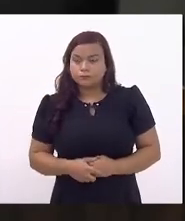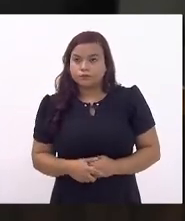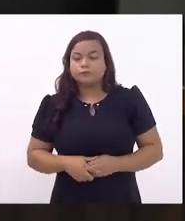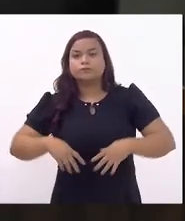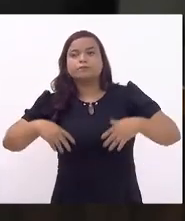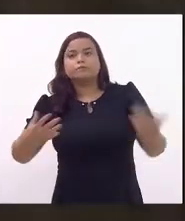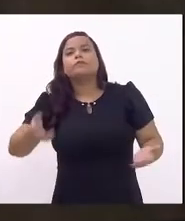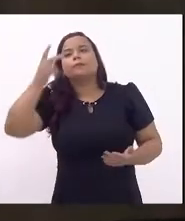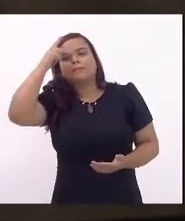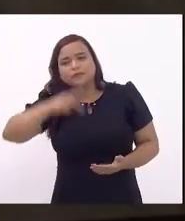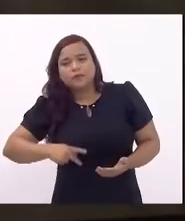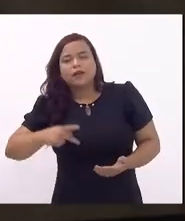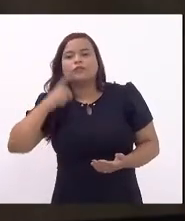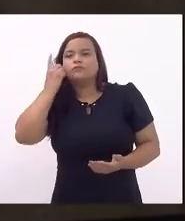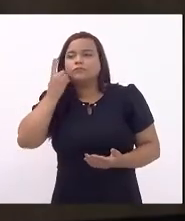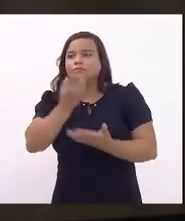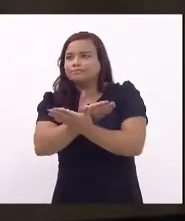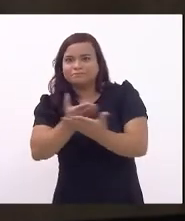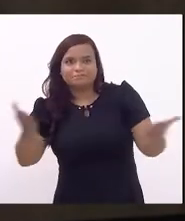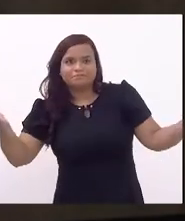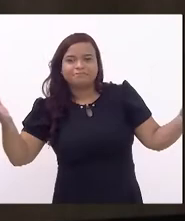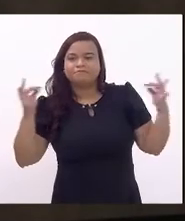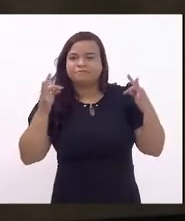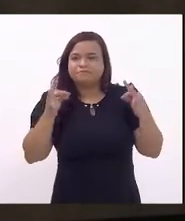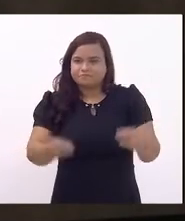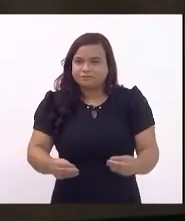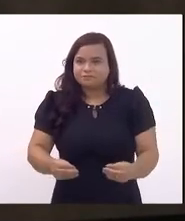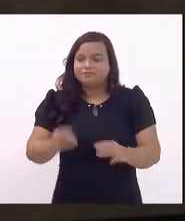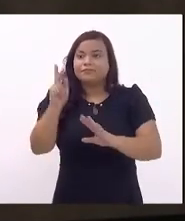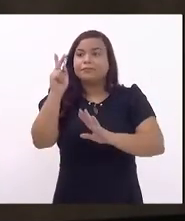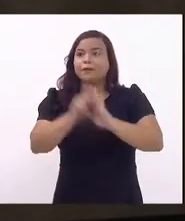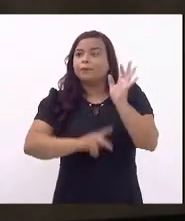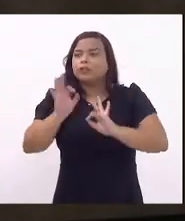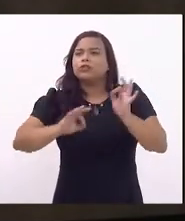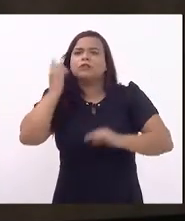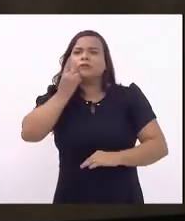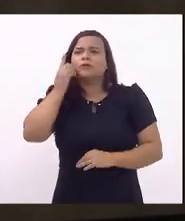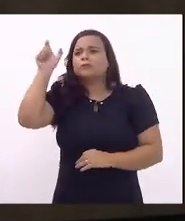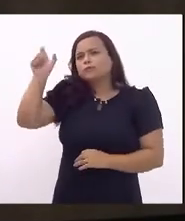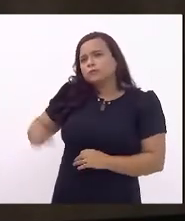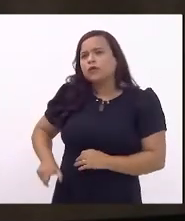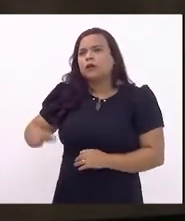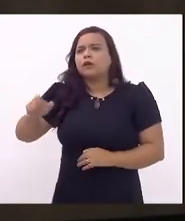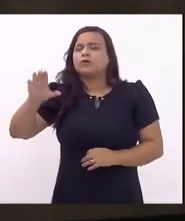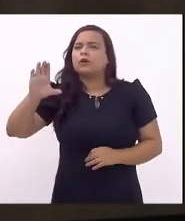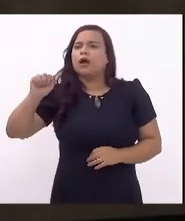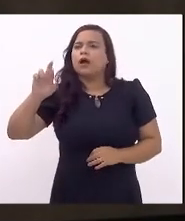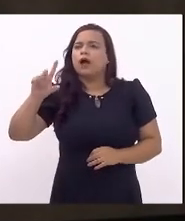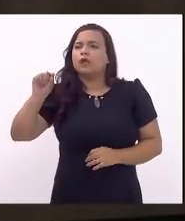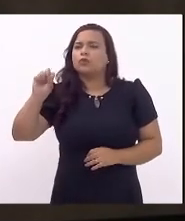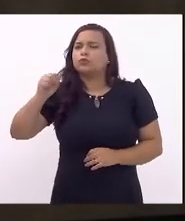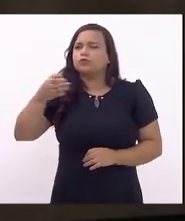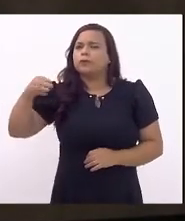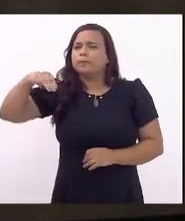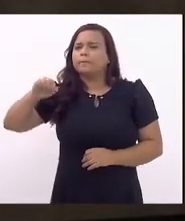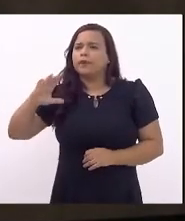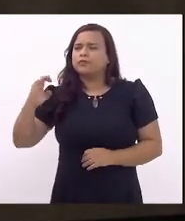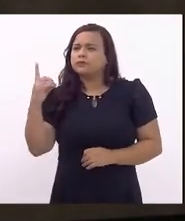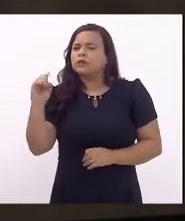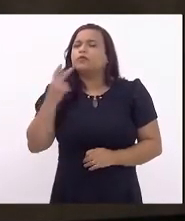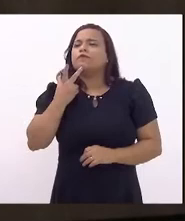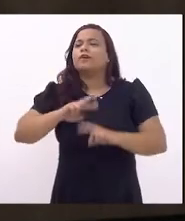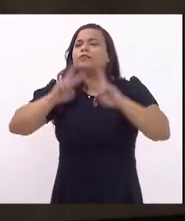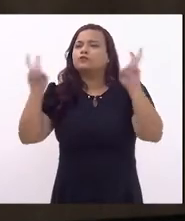Presidente, deputados e deputadas, o projeto do deputado Carlos Macedo, que dispõe sobre a